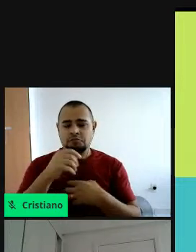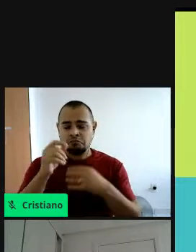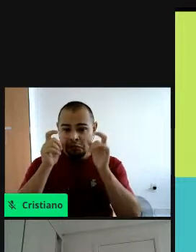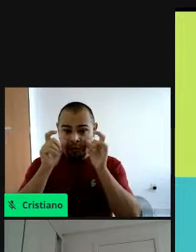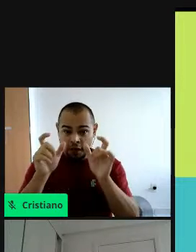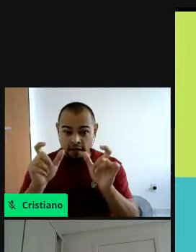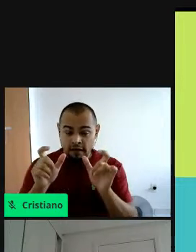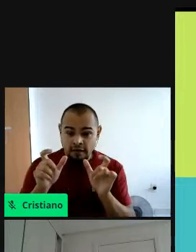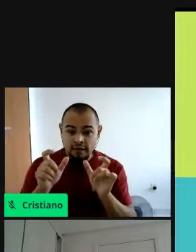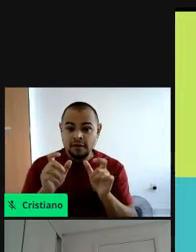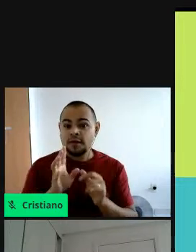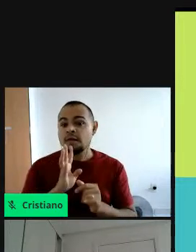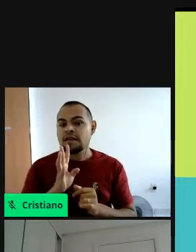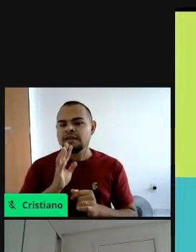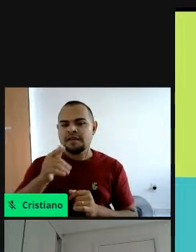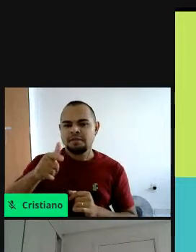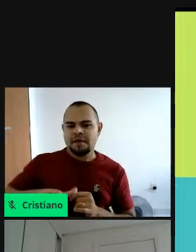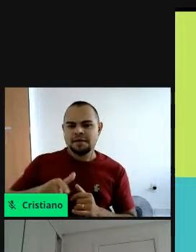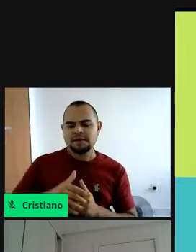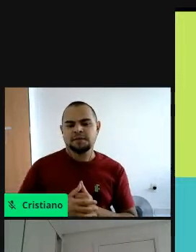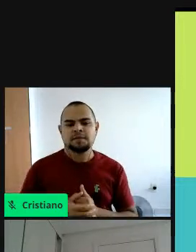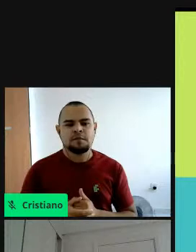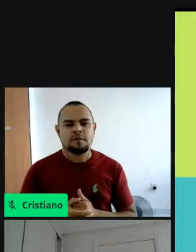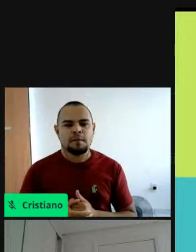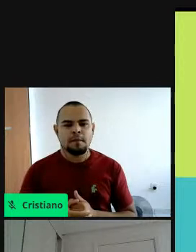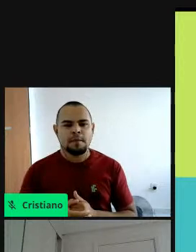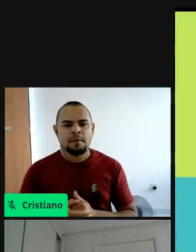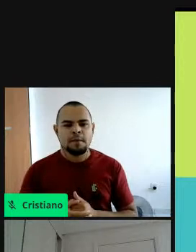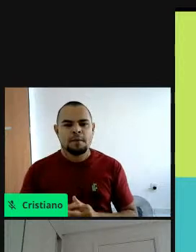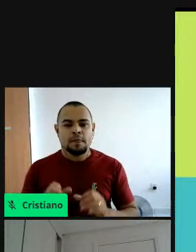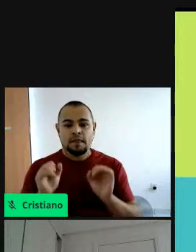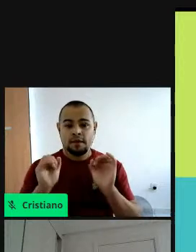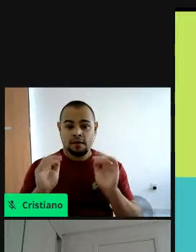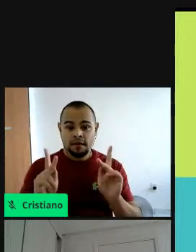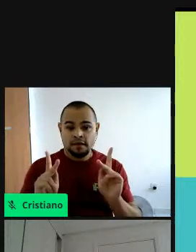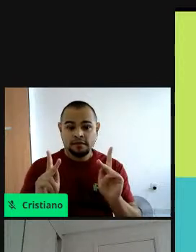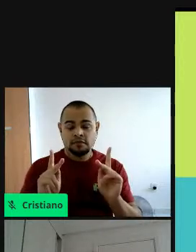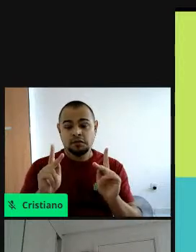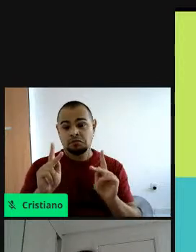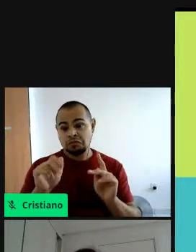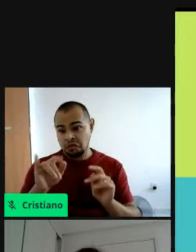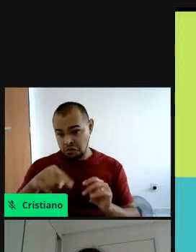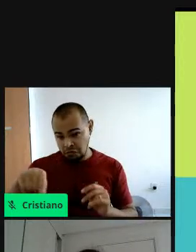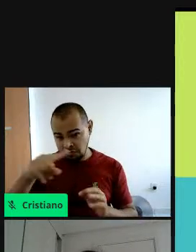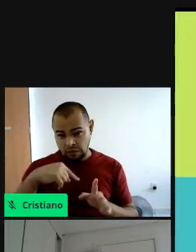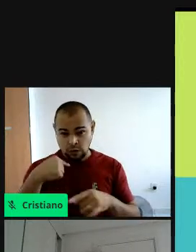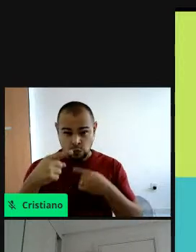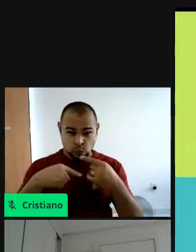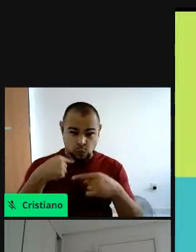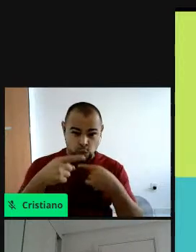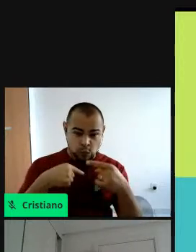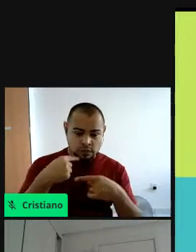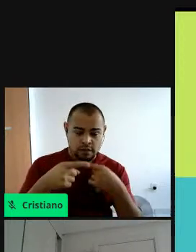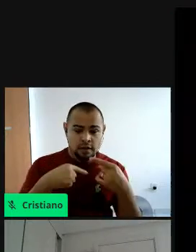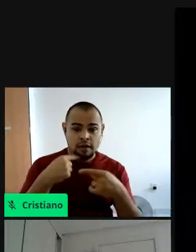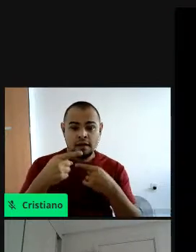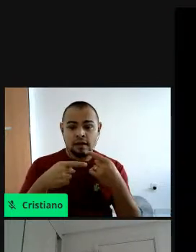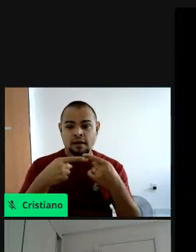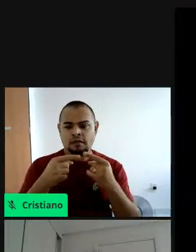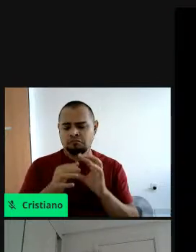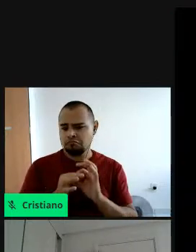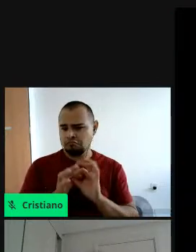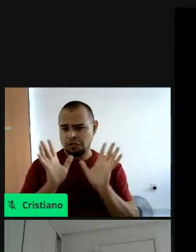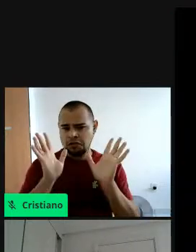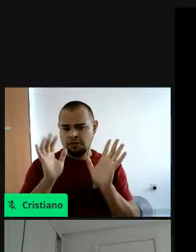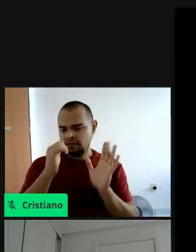em, em conhecer mais, tá bom, então, se tiverem alguma dúvida, é, fiquem à